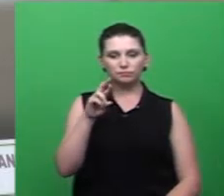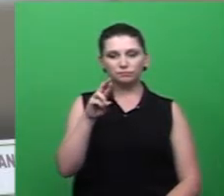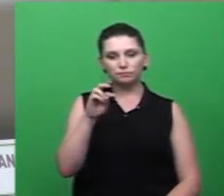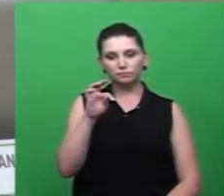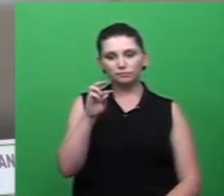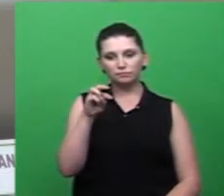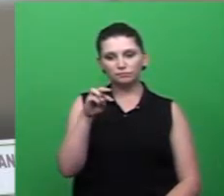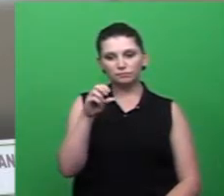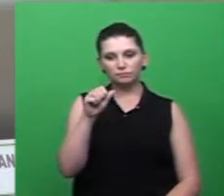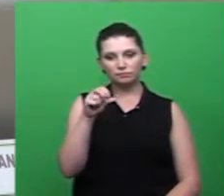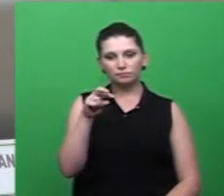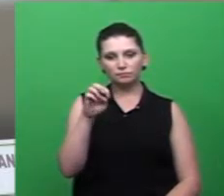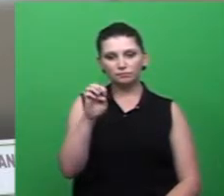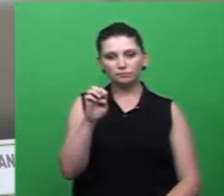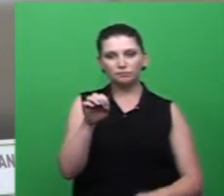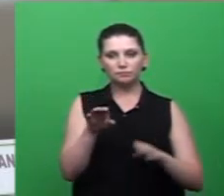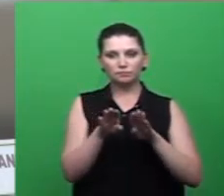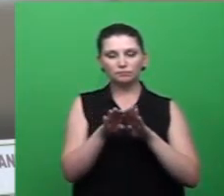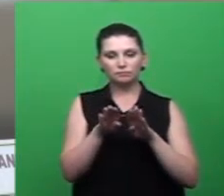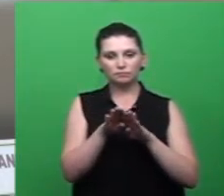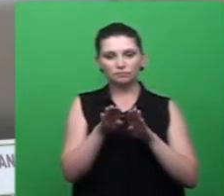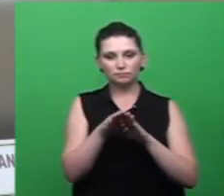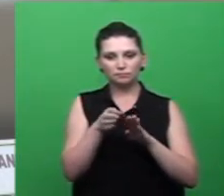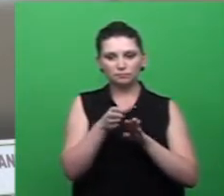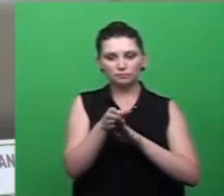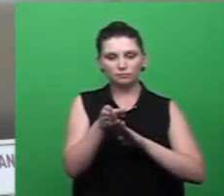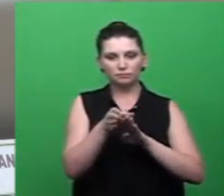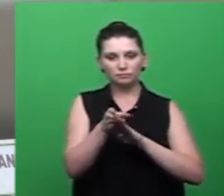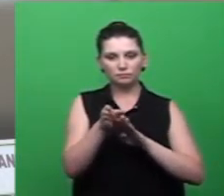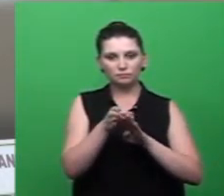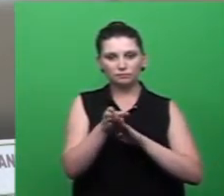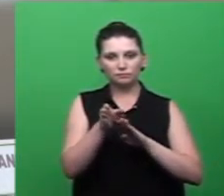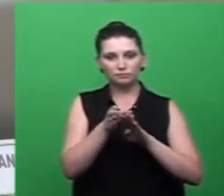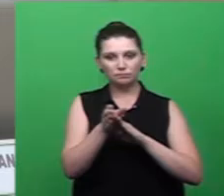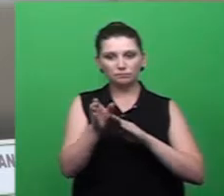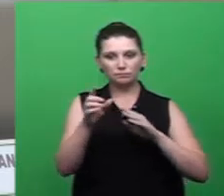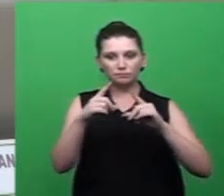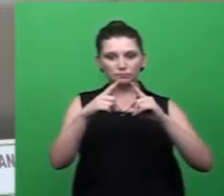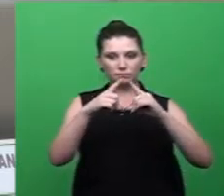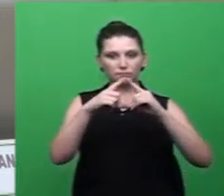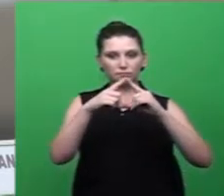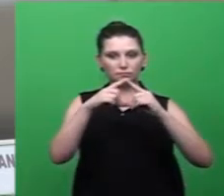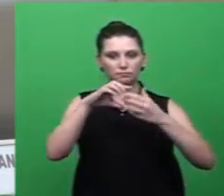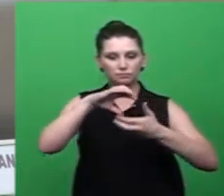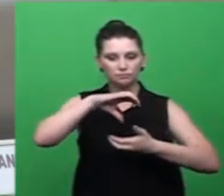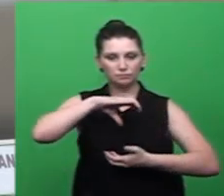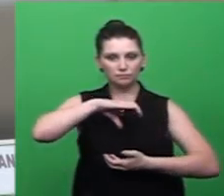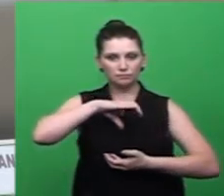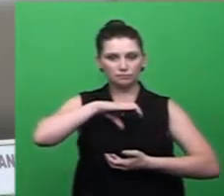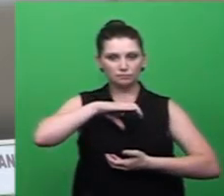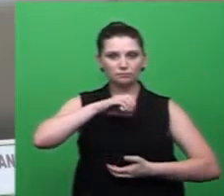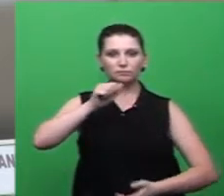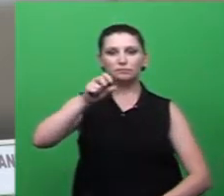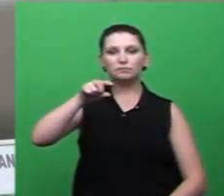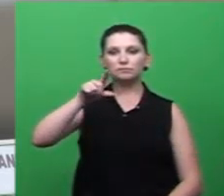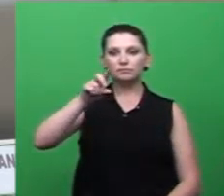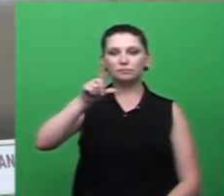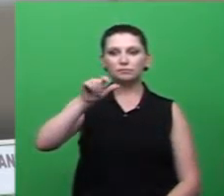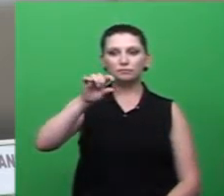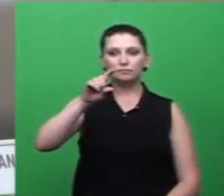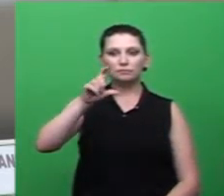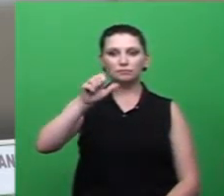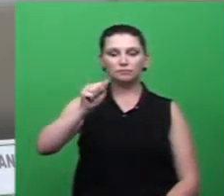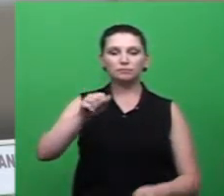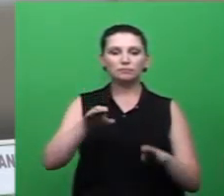Santos da Rosa, a coordenadora da Defesa Civil, senhora Ângela Mello, e representando a Secretaria de Educação,